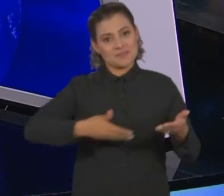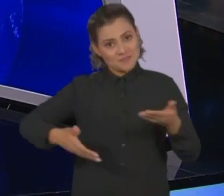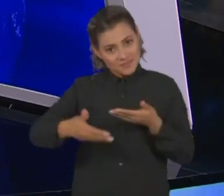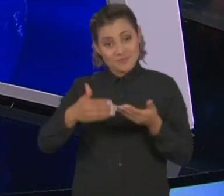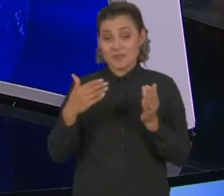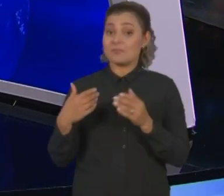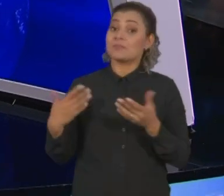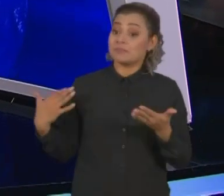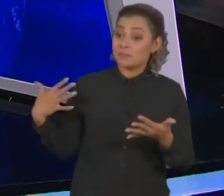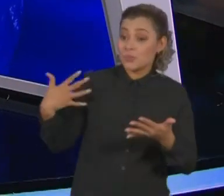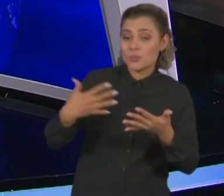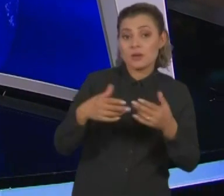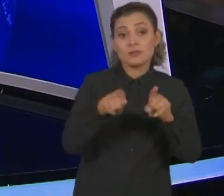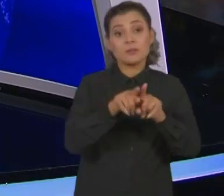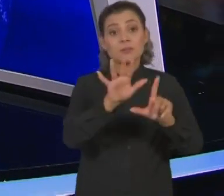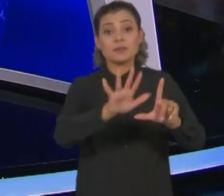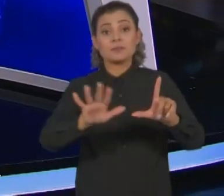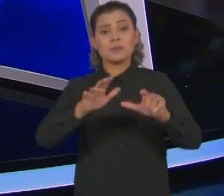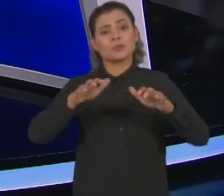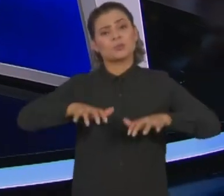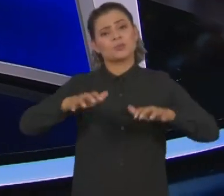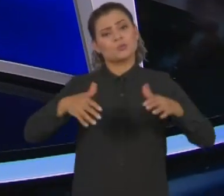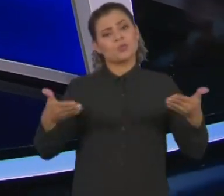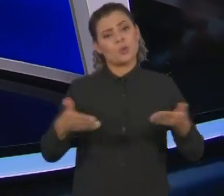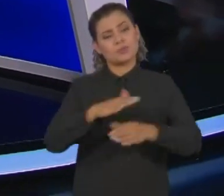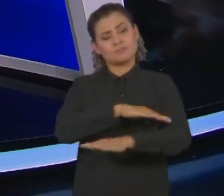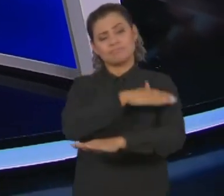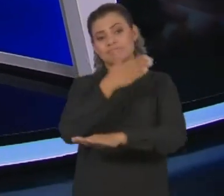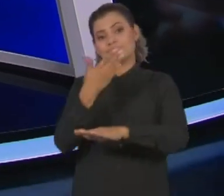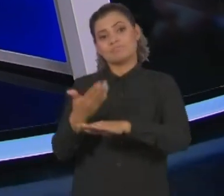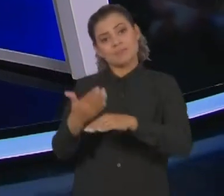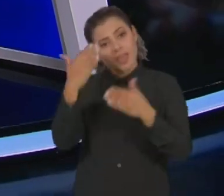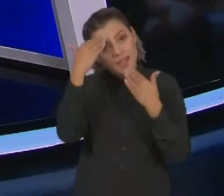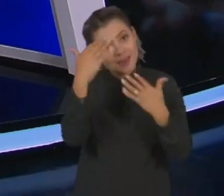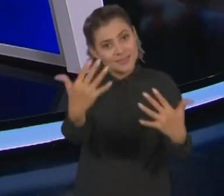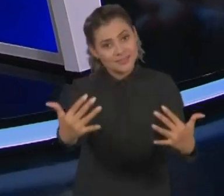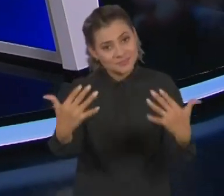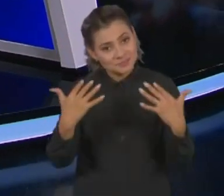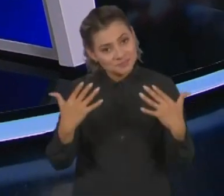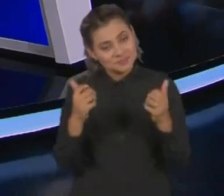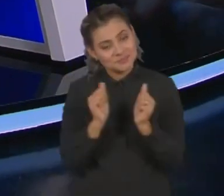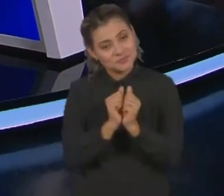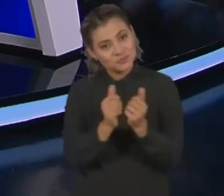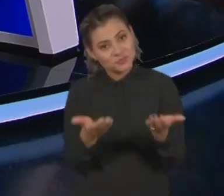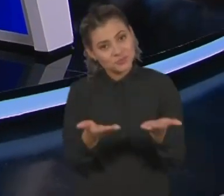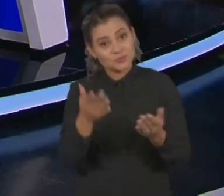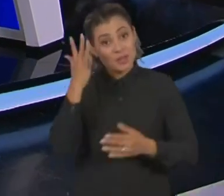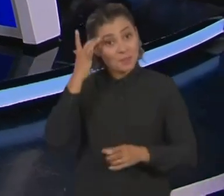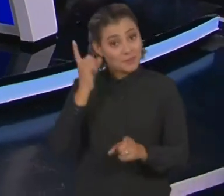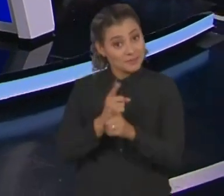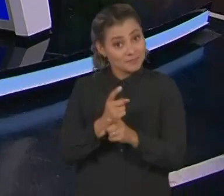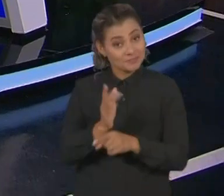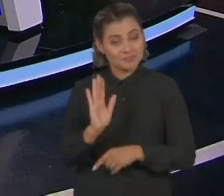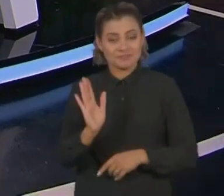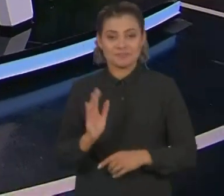na sequência e com imagens da chuva de hoje. Eu também te agradeço pela sua companhia. Até amanhã.